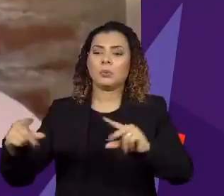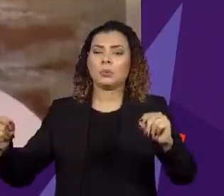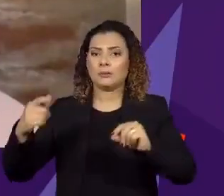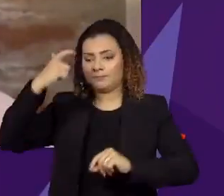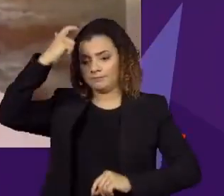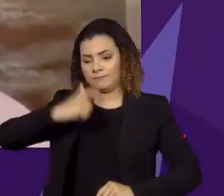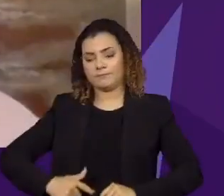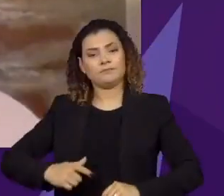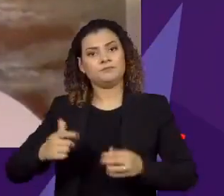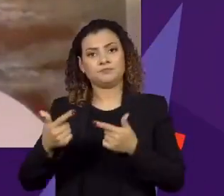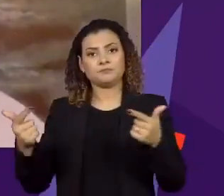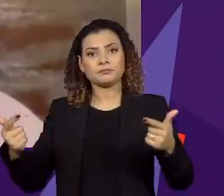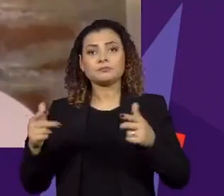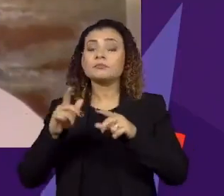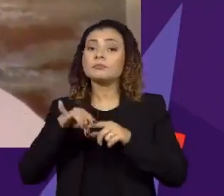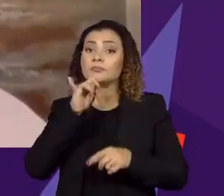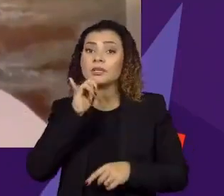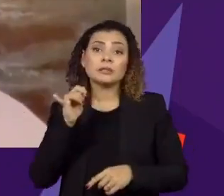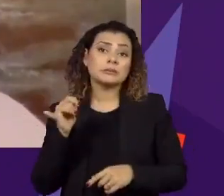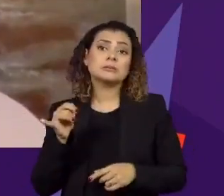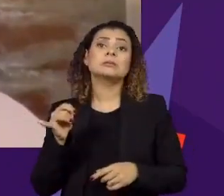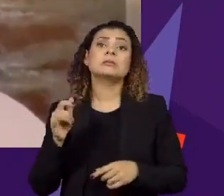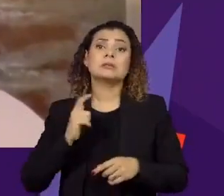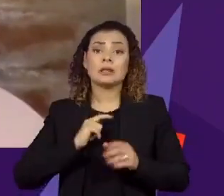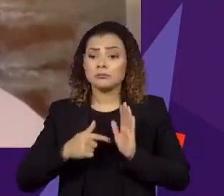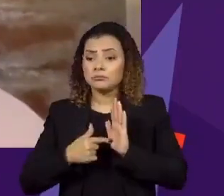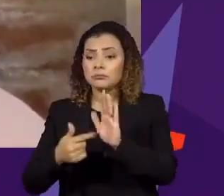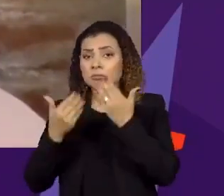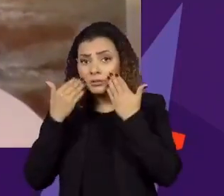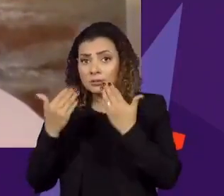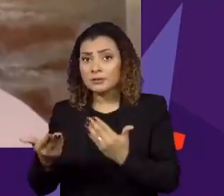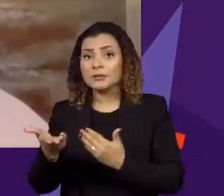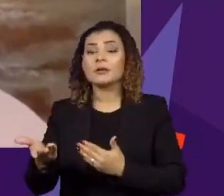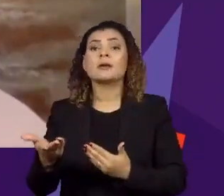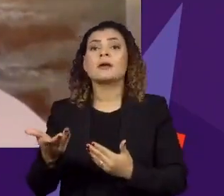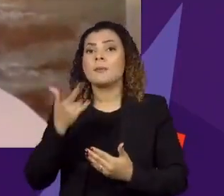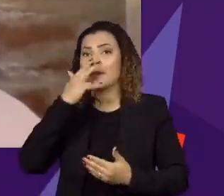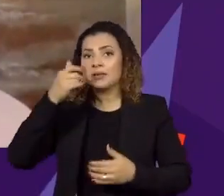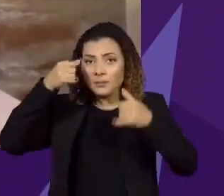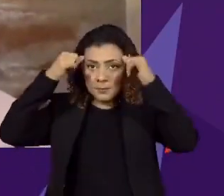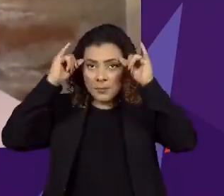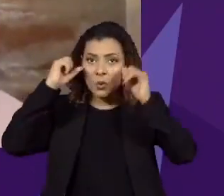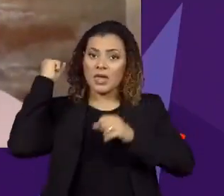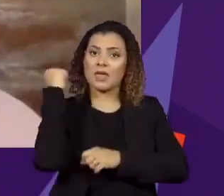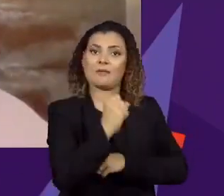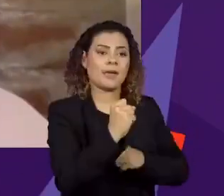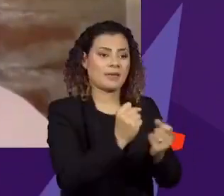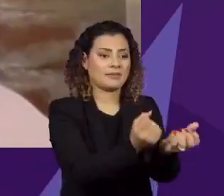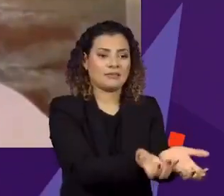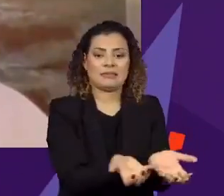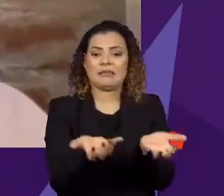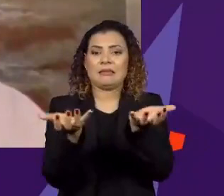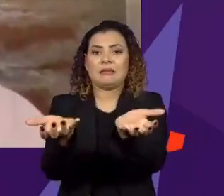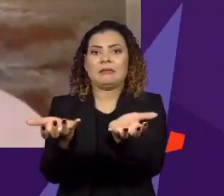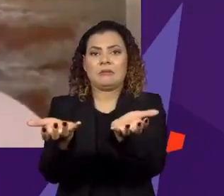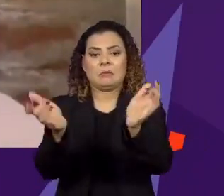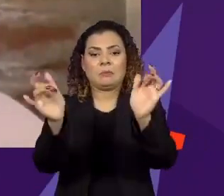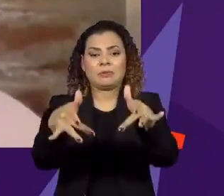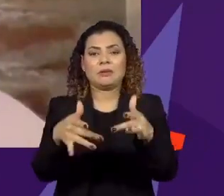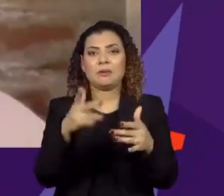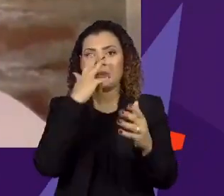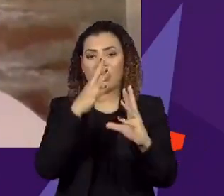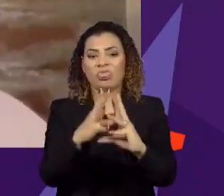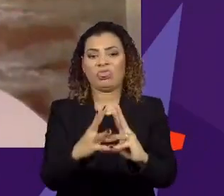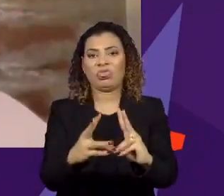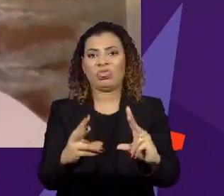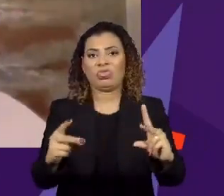carne, se você a deixa exposta aos elementos, você mata um boi e deixa a carne dele apodrecendo, ela se corrompe.